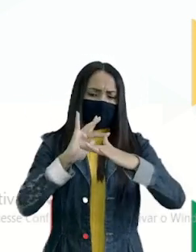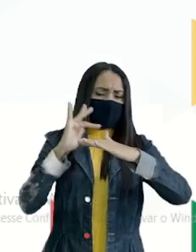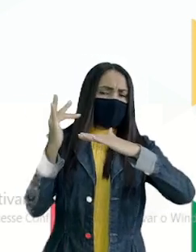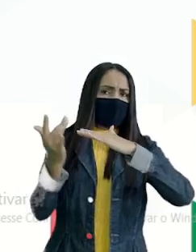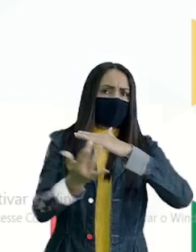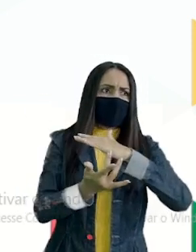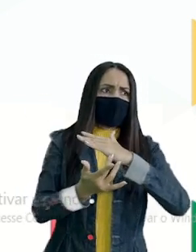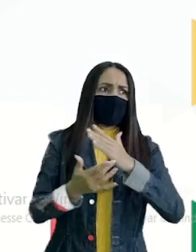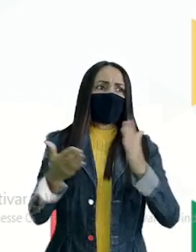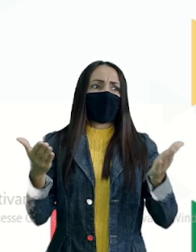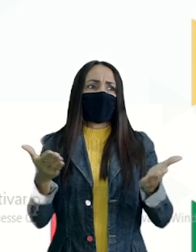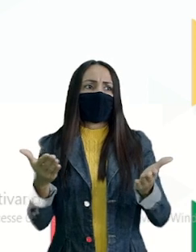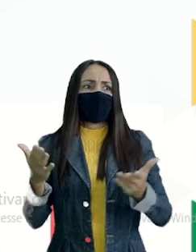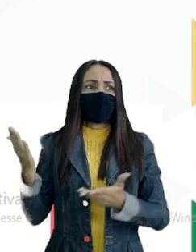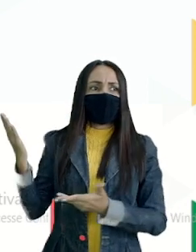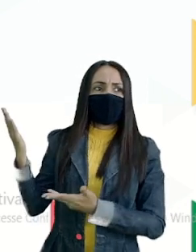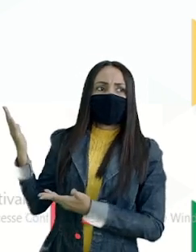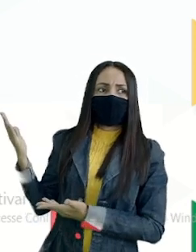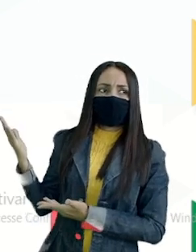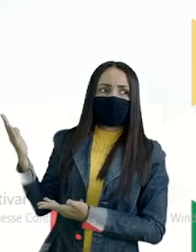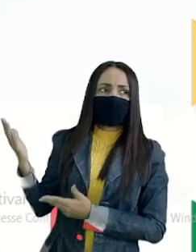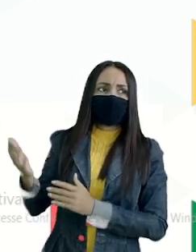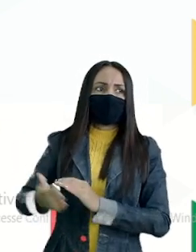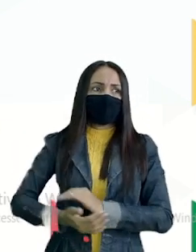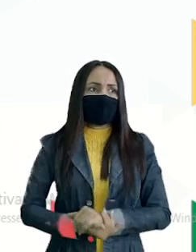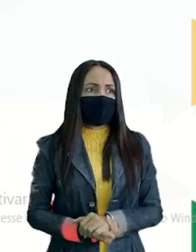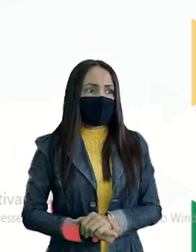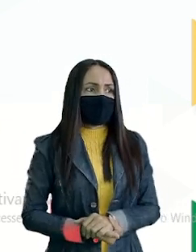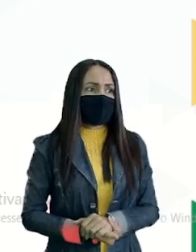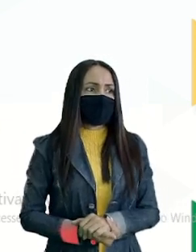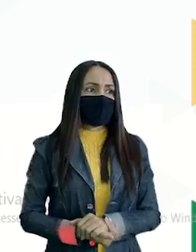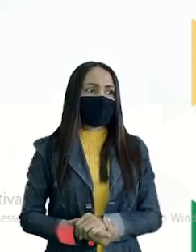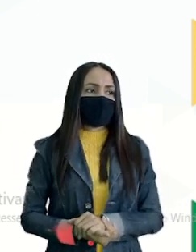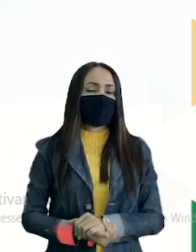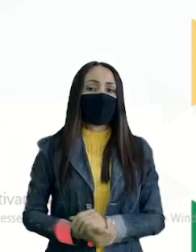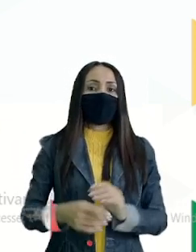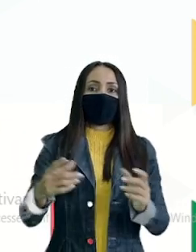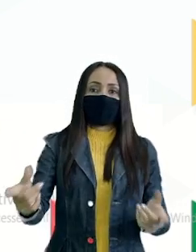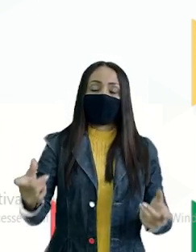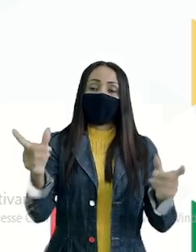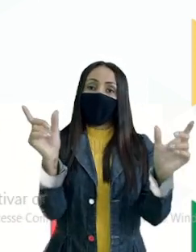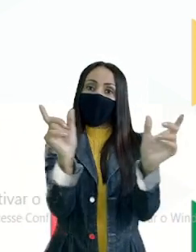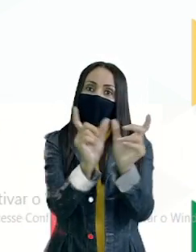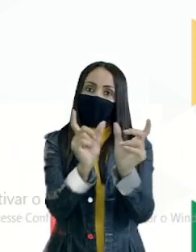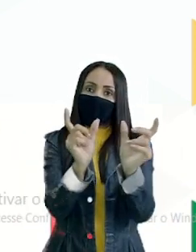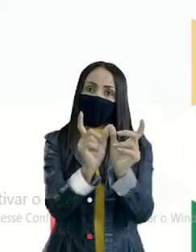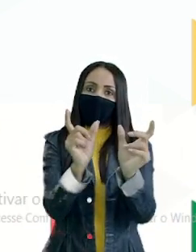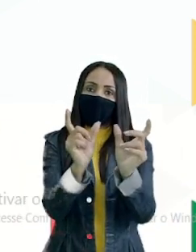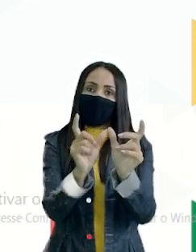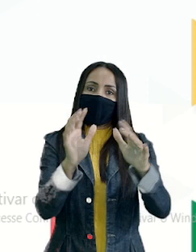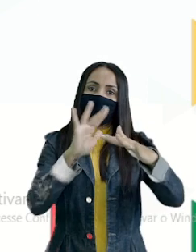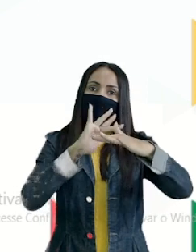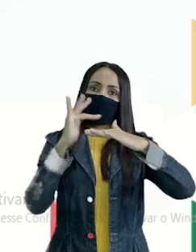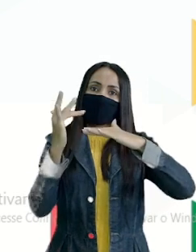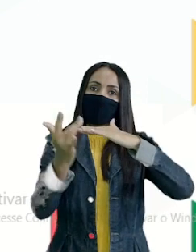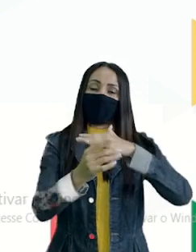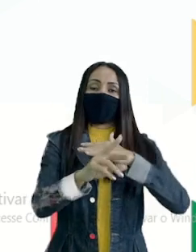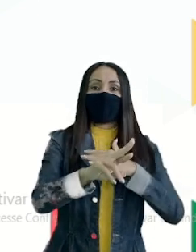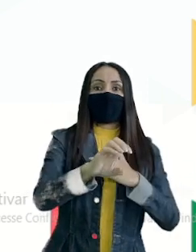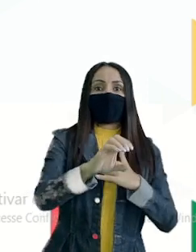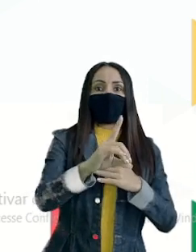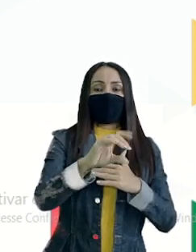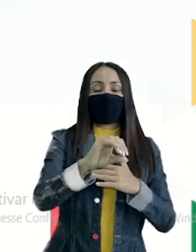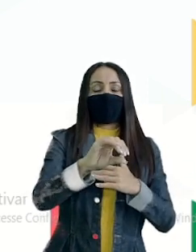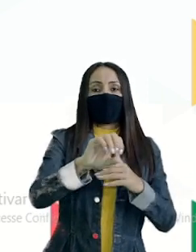aqui em casa É outra coisa Vejam Vejam que as palavras Rede social A rede social